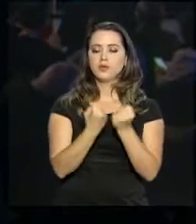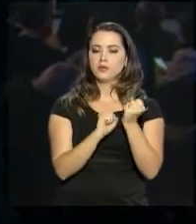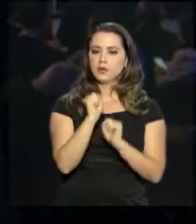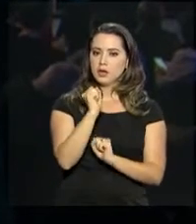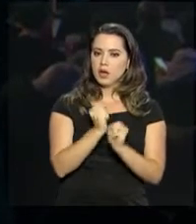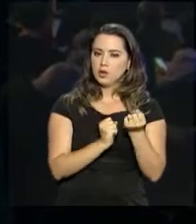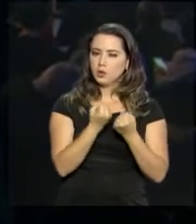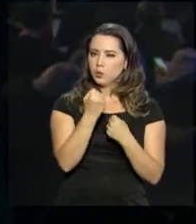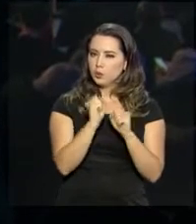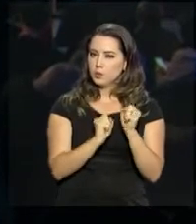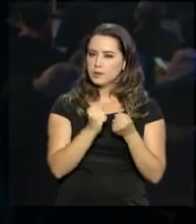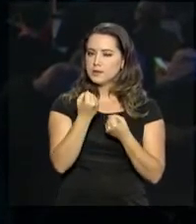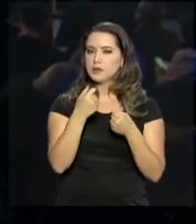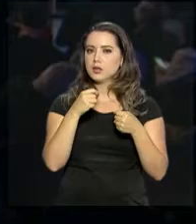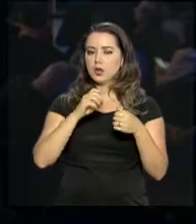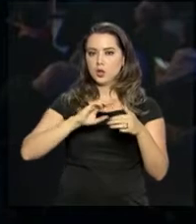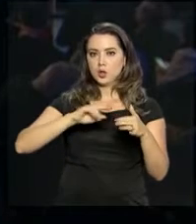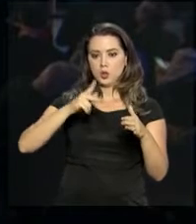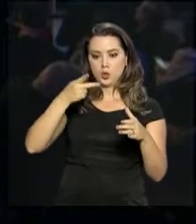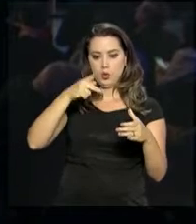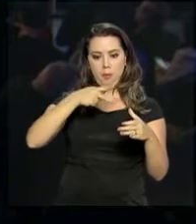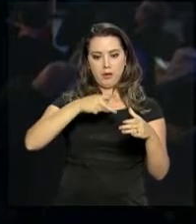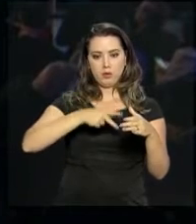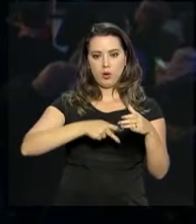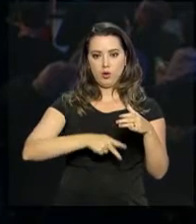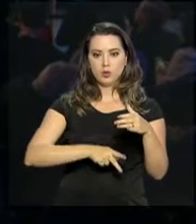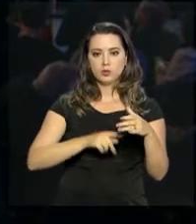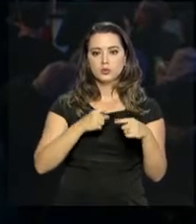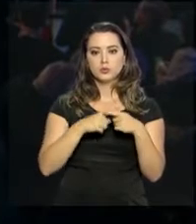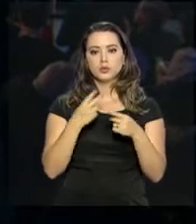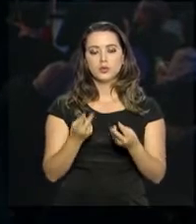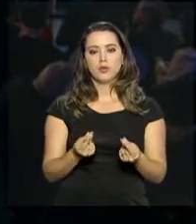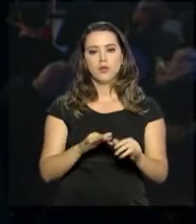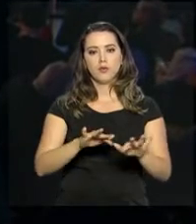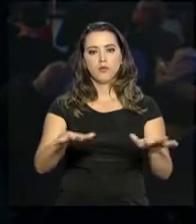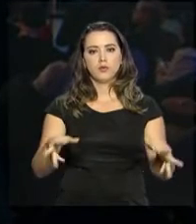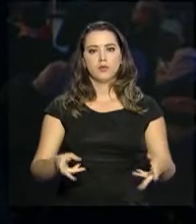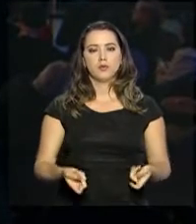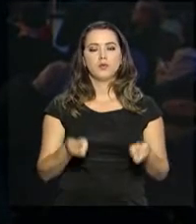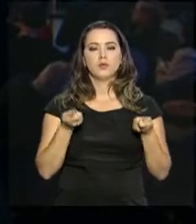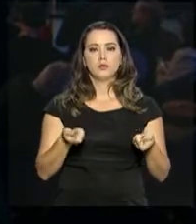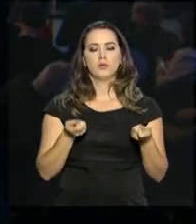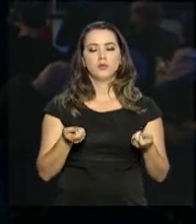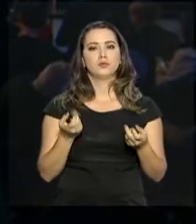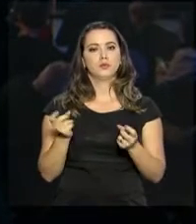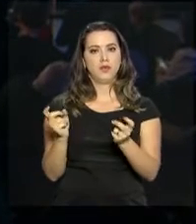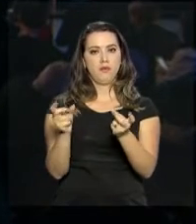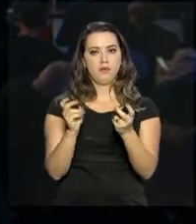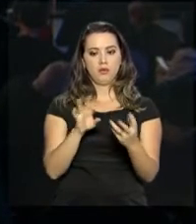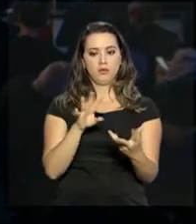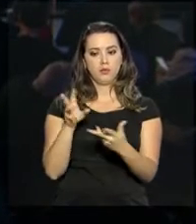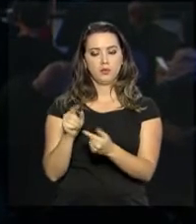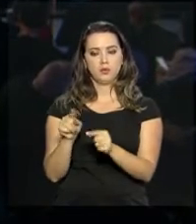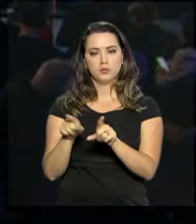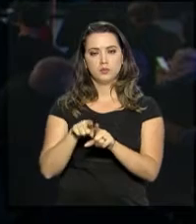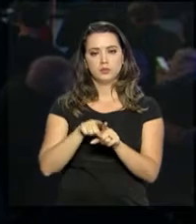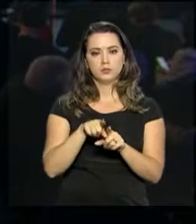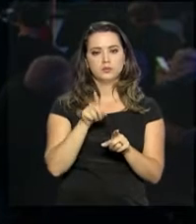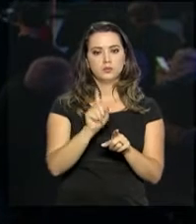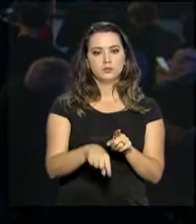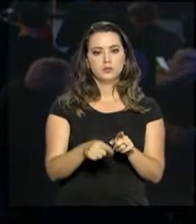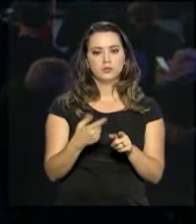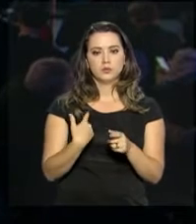estimulada principalmente pela recuperação do preço do barril do petróleo no mercado internacional e também